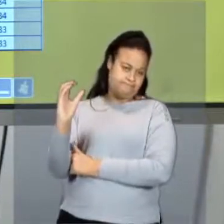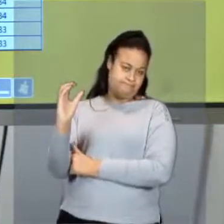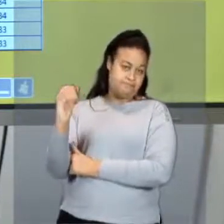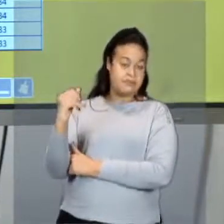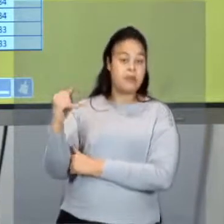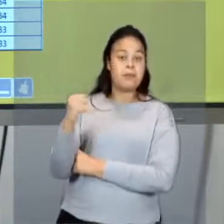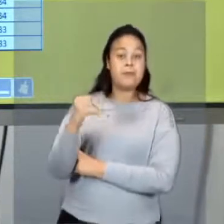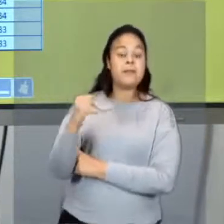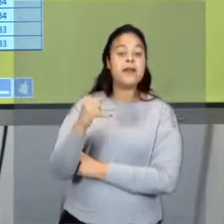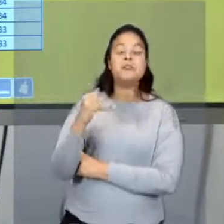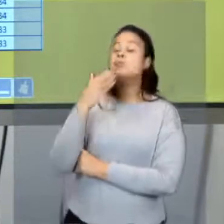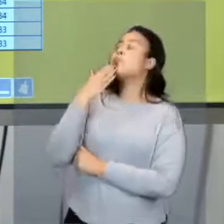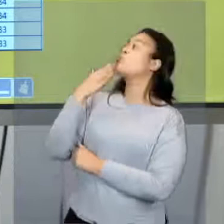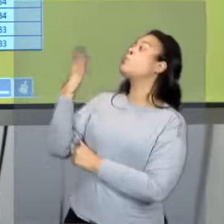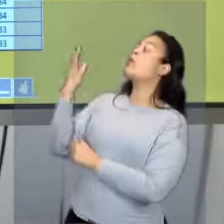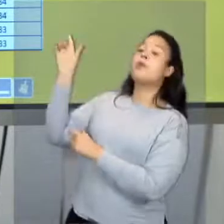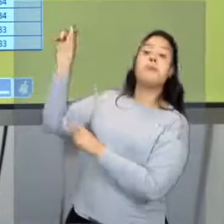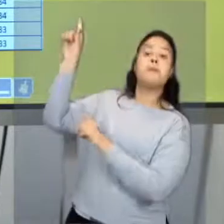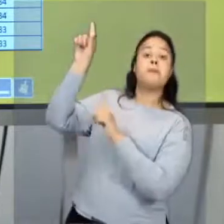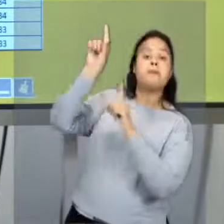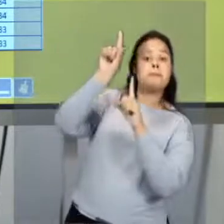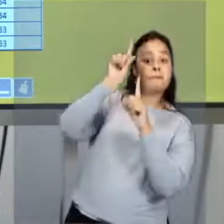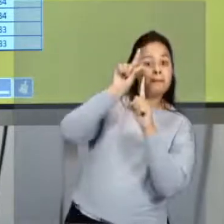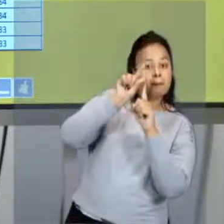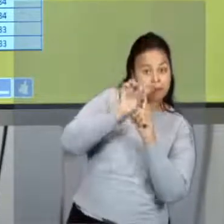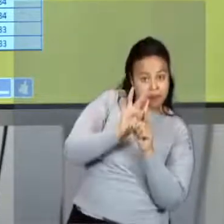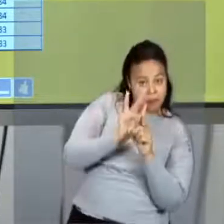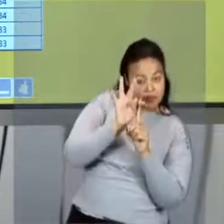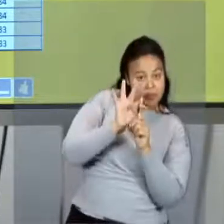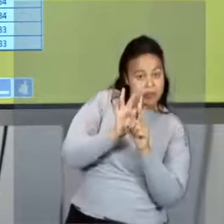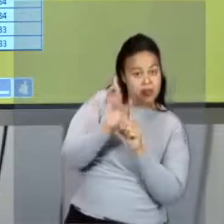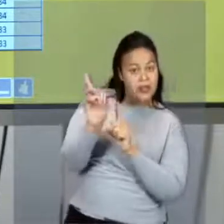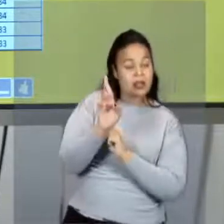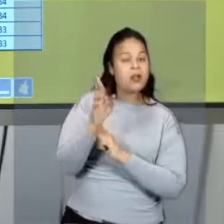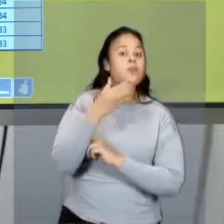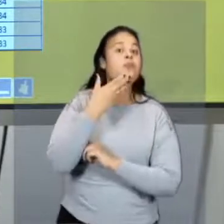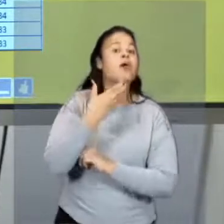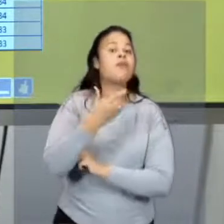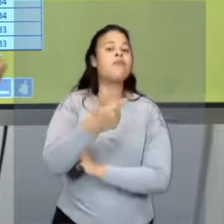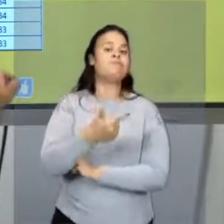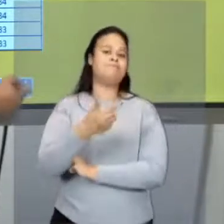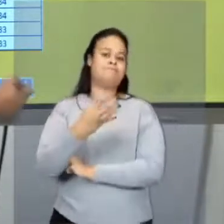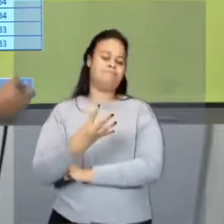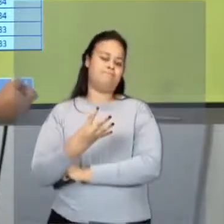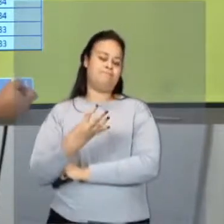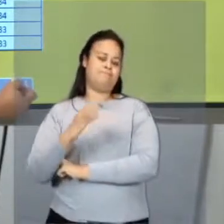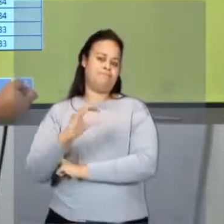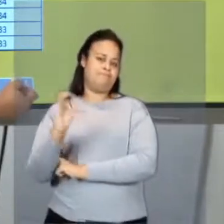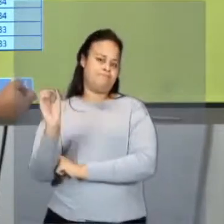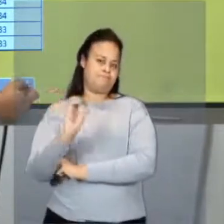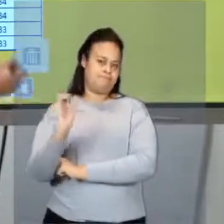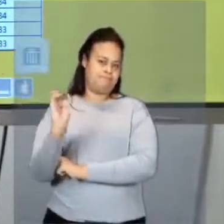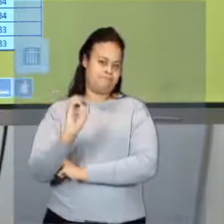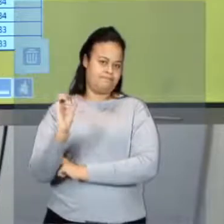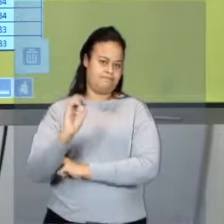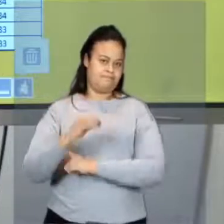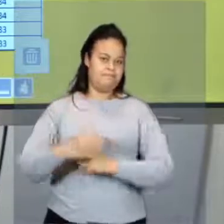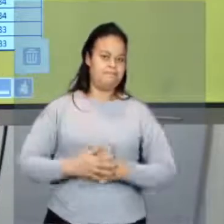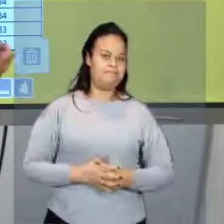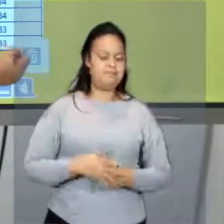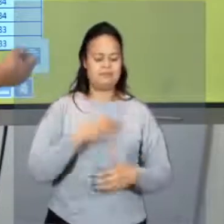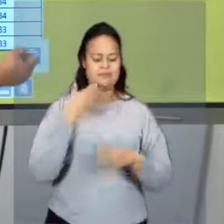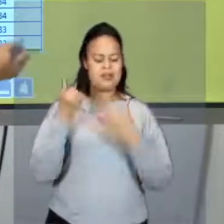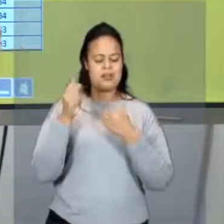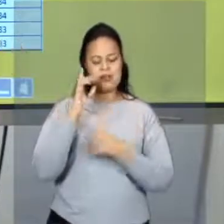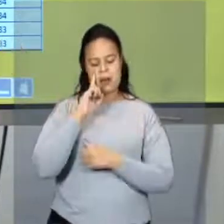Menos, qual que é a menor temperatura em Roraima? 24 graus Celsius. Deixa eu melhorar isso